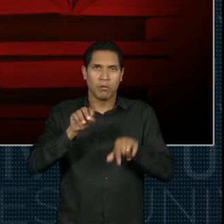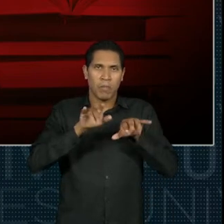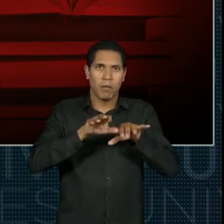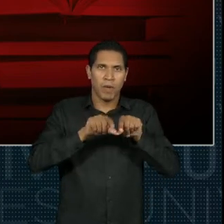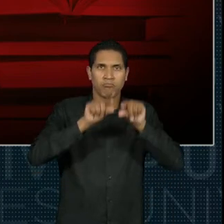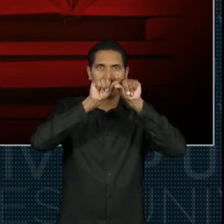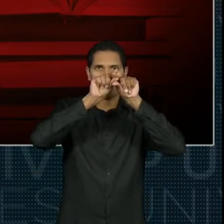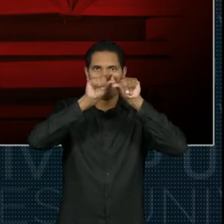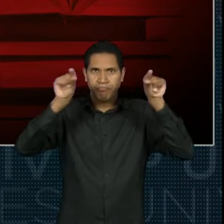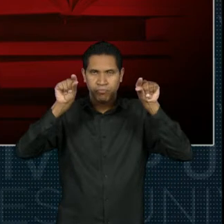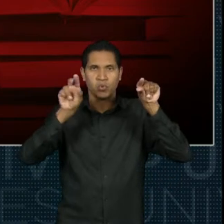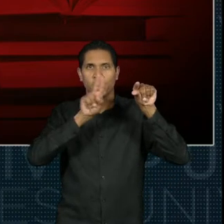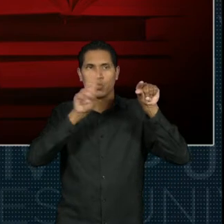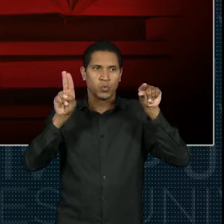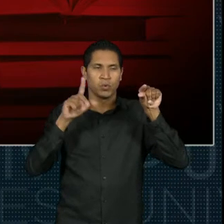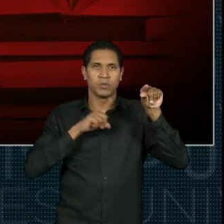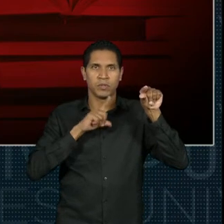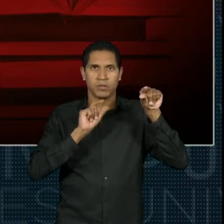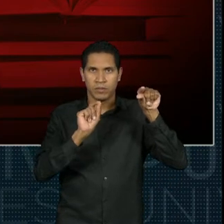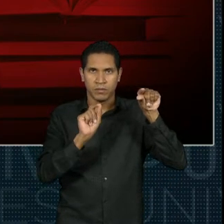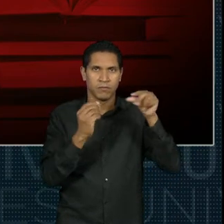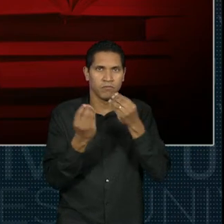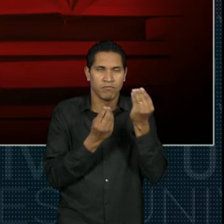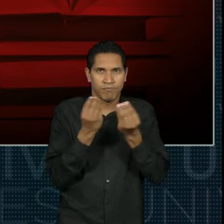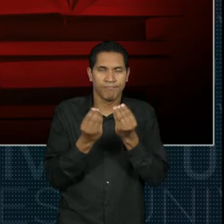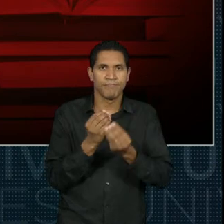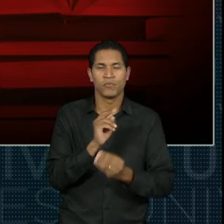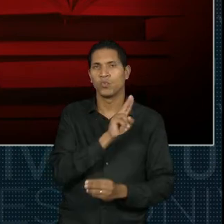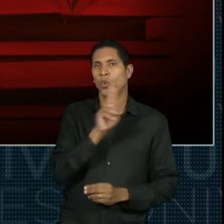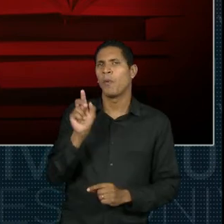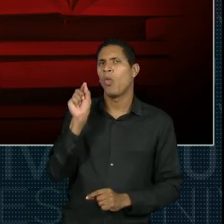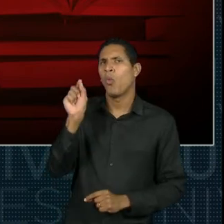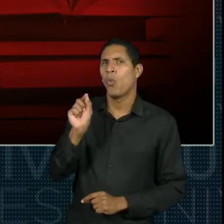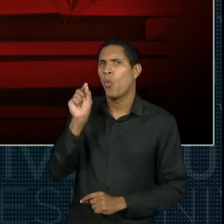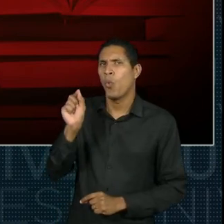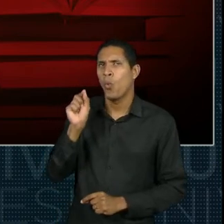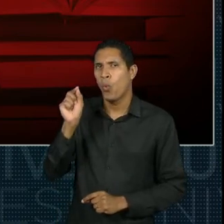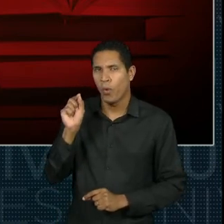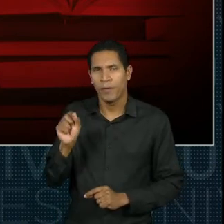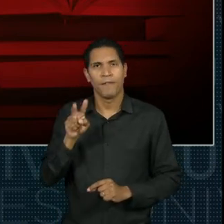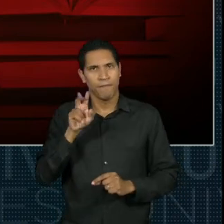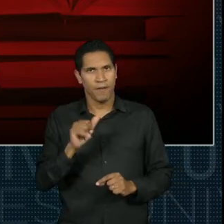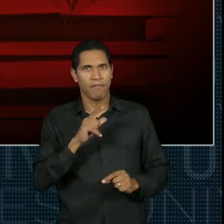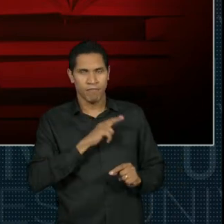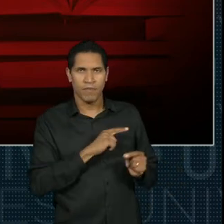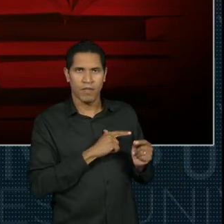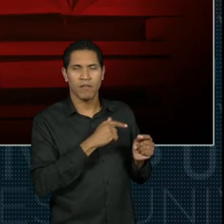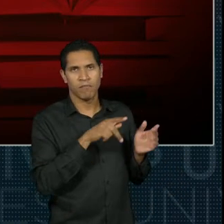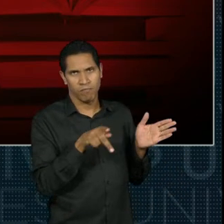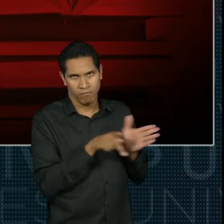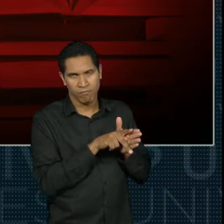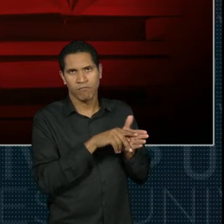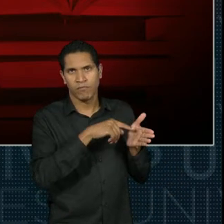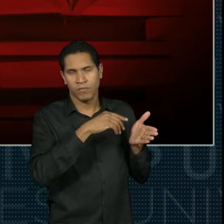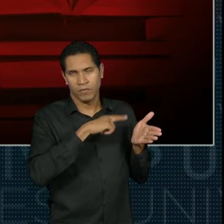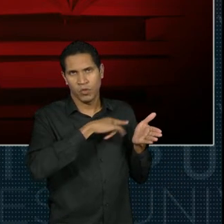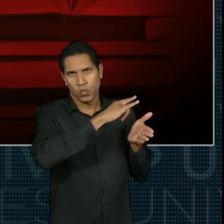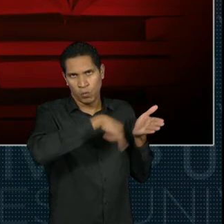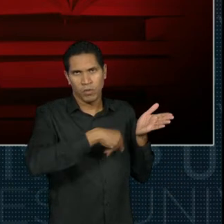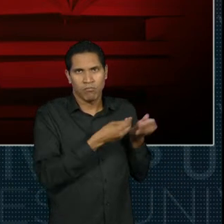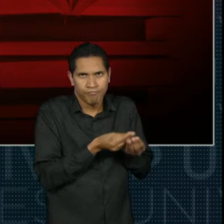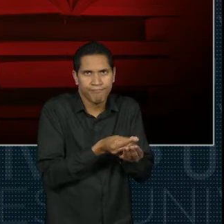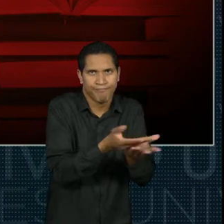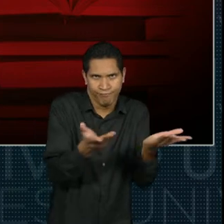com a identificação dele. O que seria essa identificação? Isso vai estar especificado na documentação que vai ser